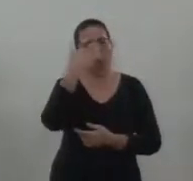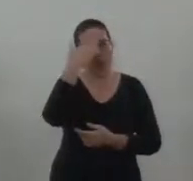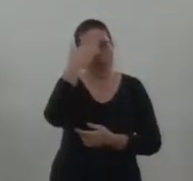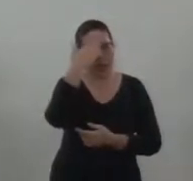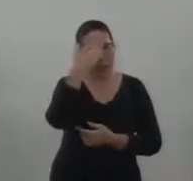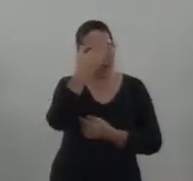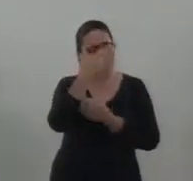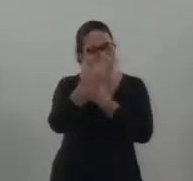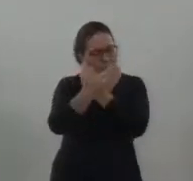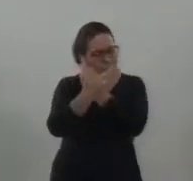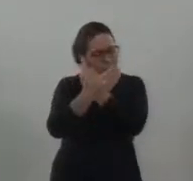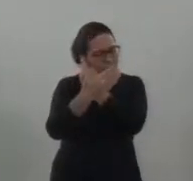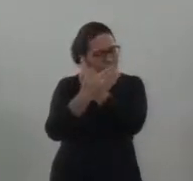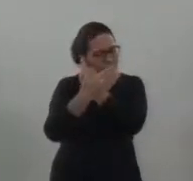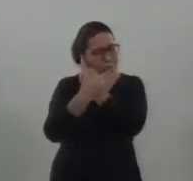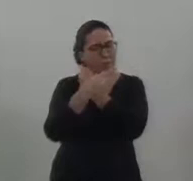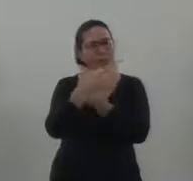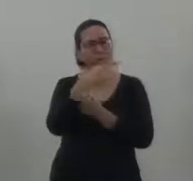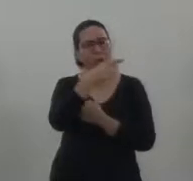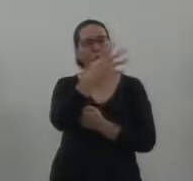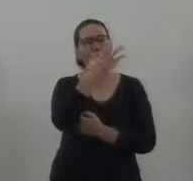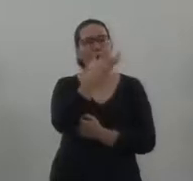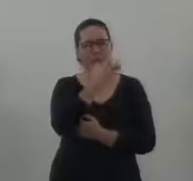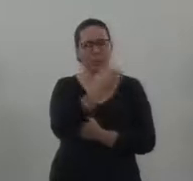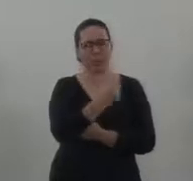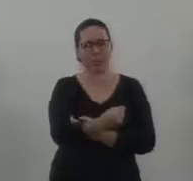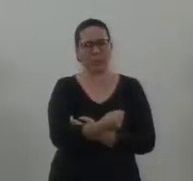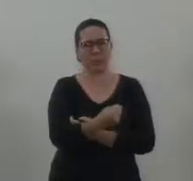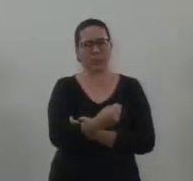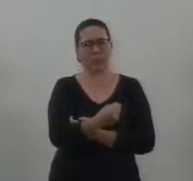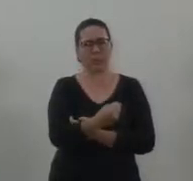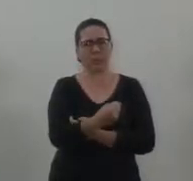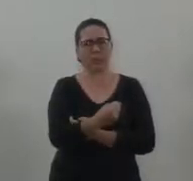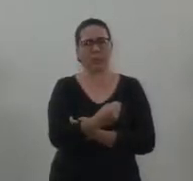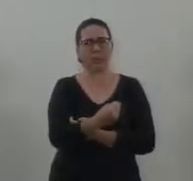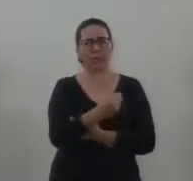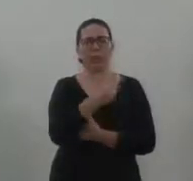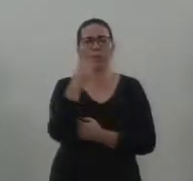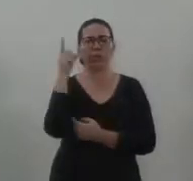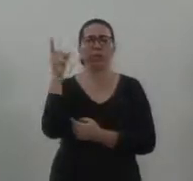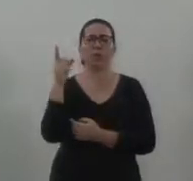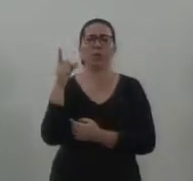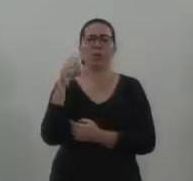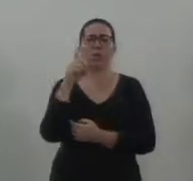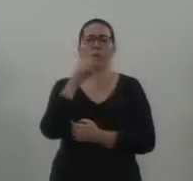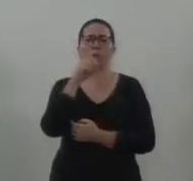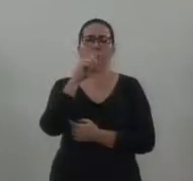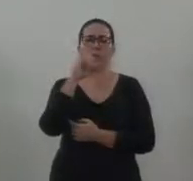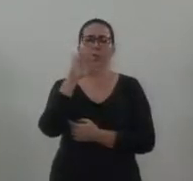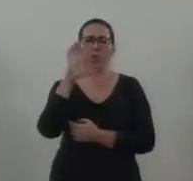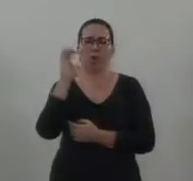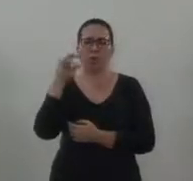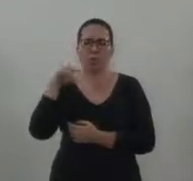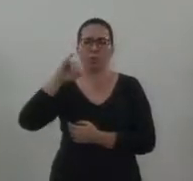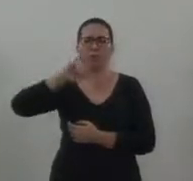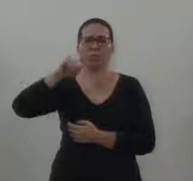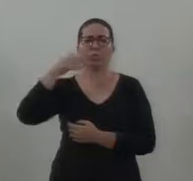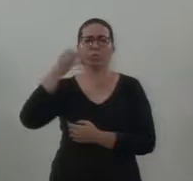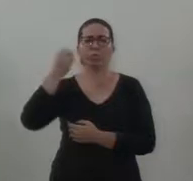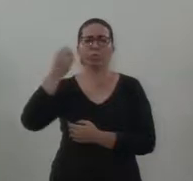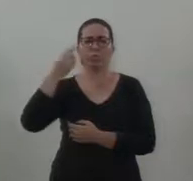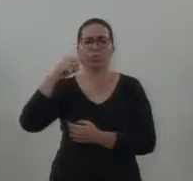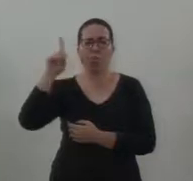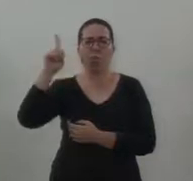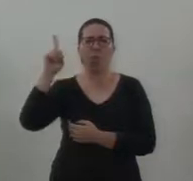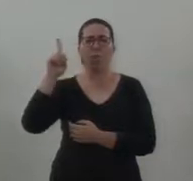imensamente o senhor ter aceito aí a sugestão do diácono João Henrique Stable,